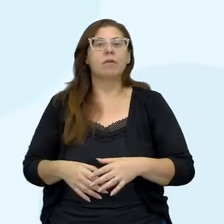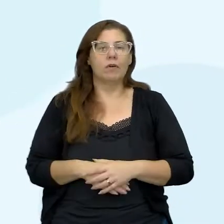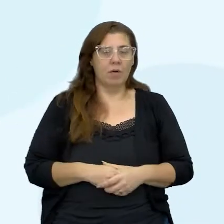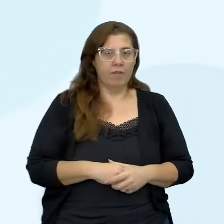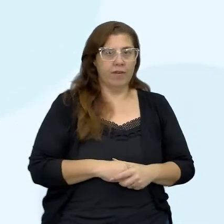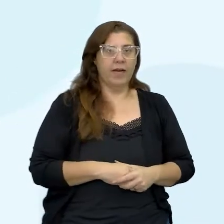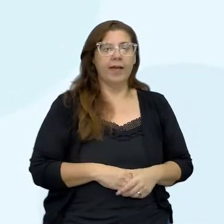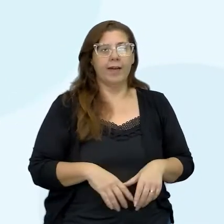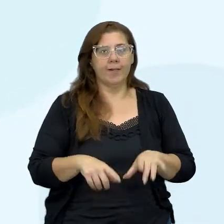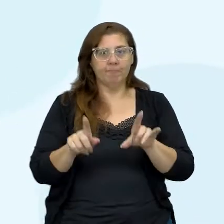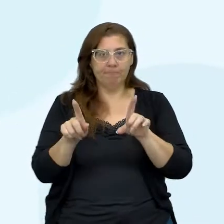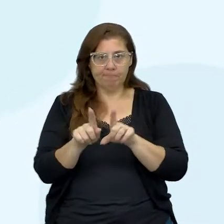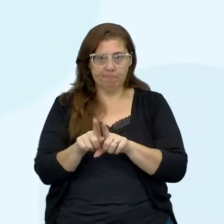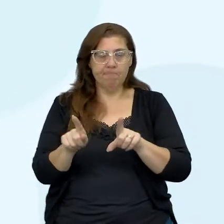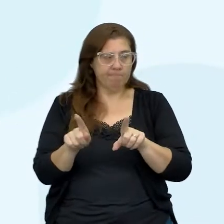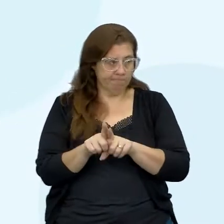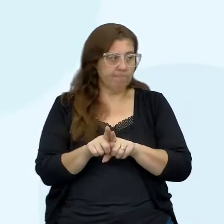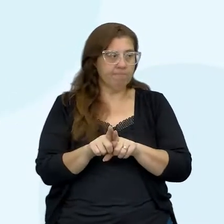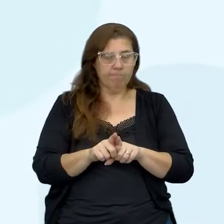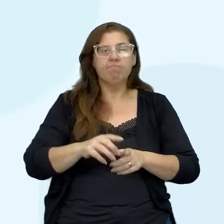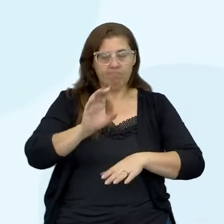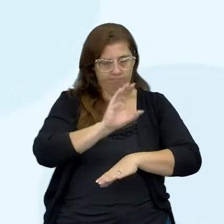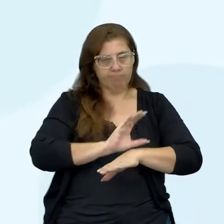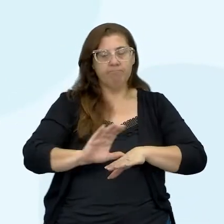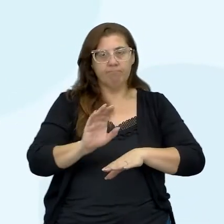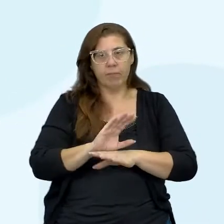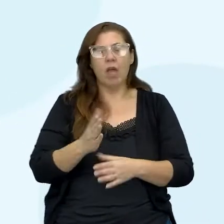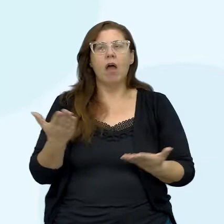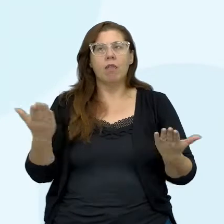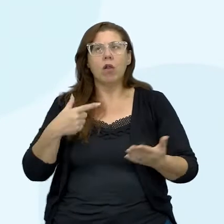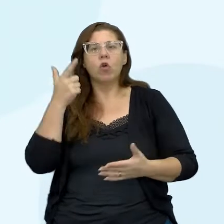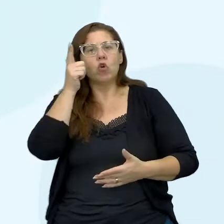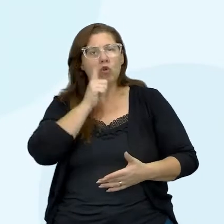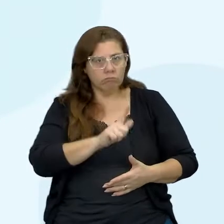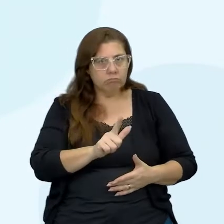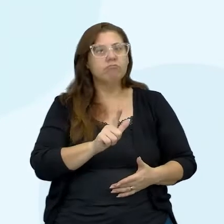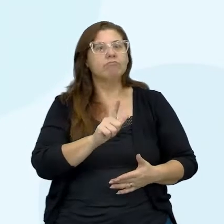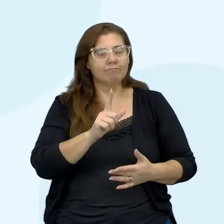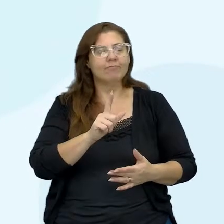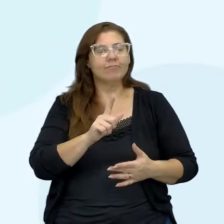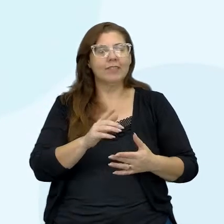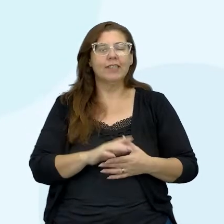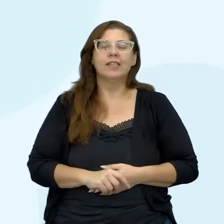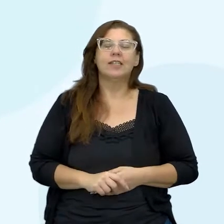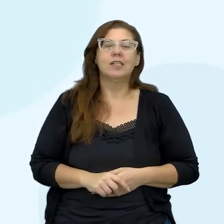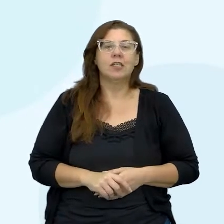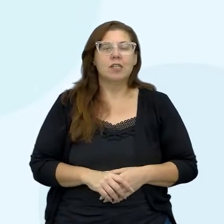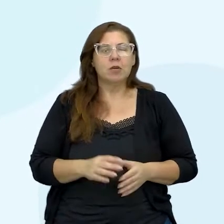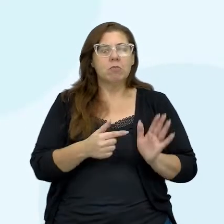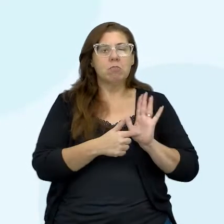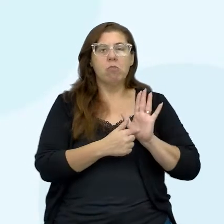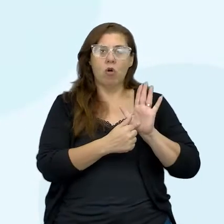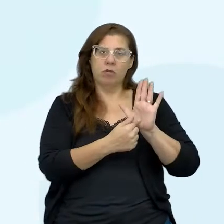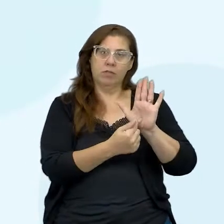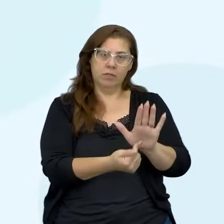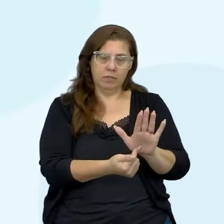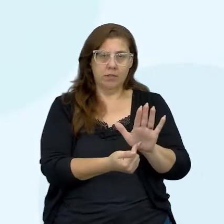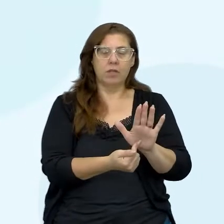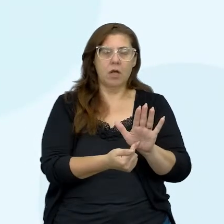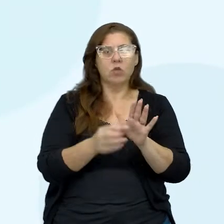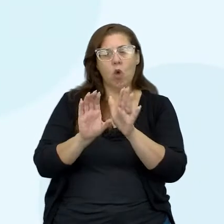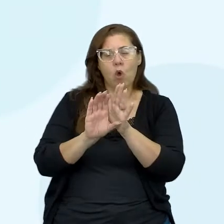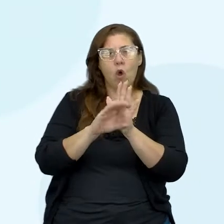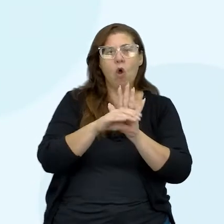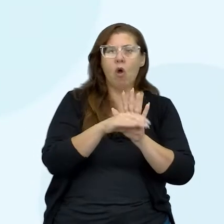nosso curso, até que a gente chegou aonde a gente queria chegar, que era apresentar os